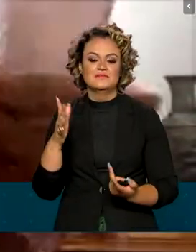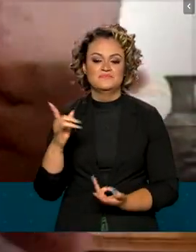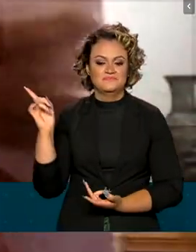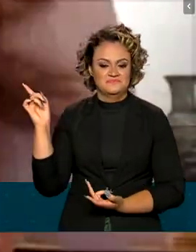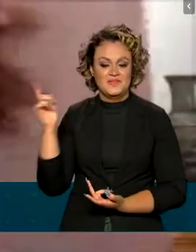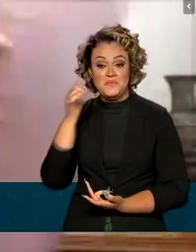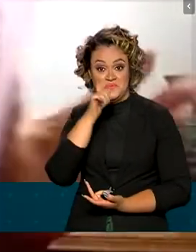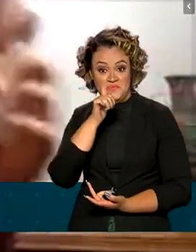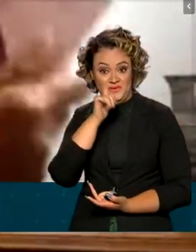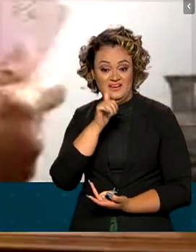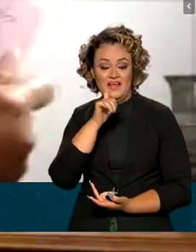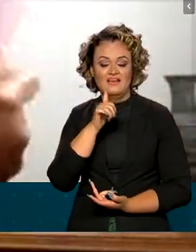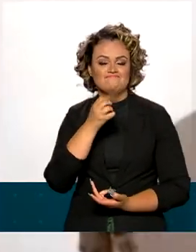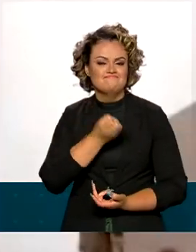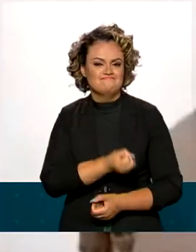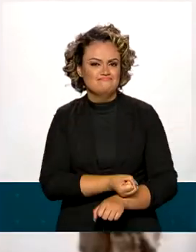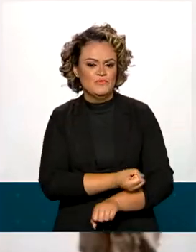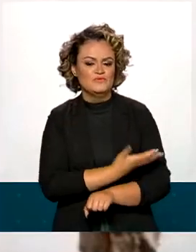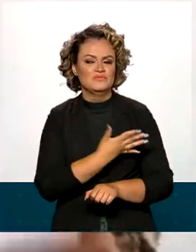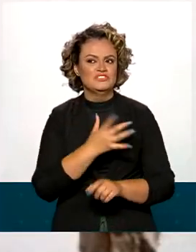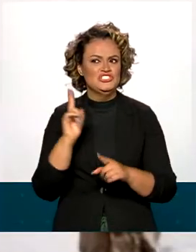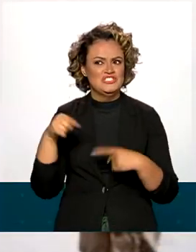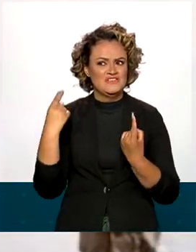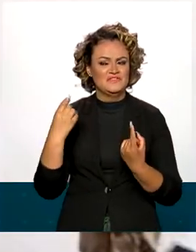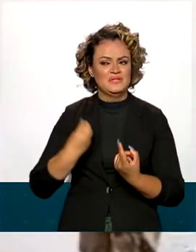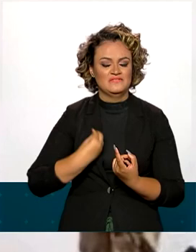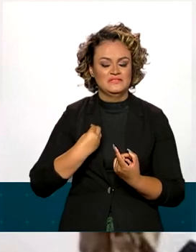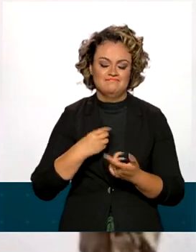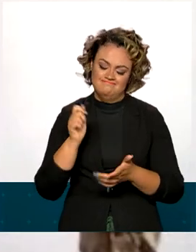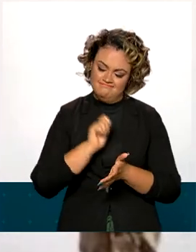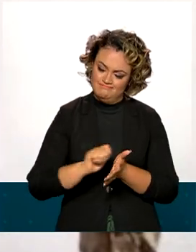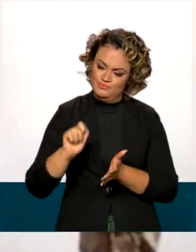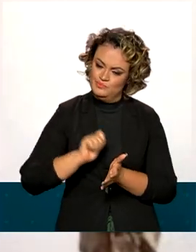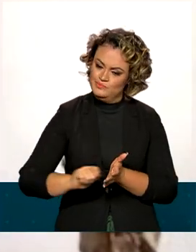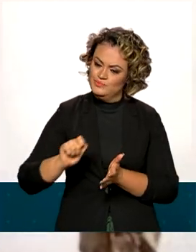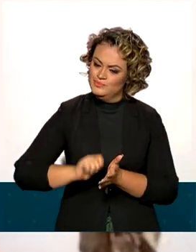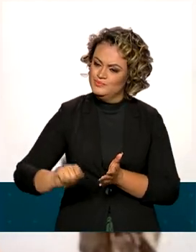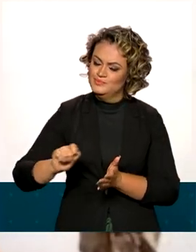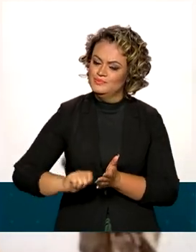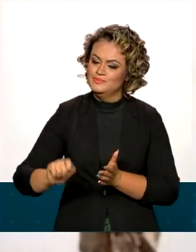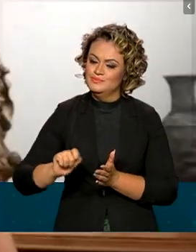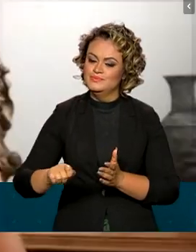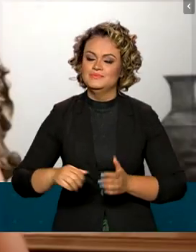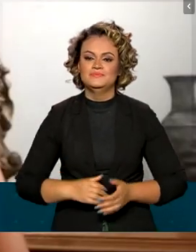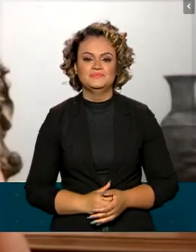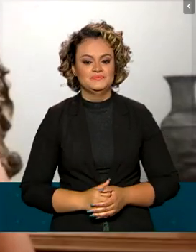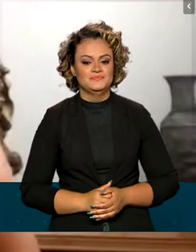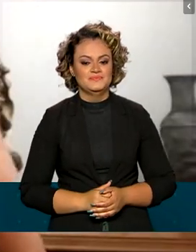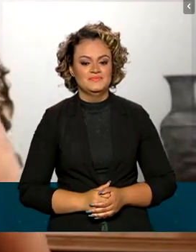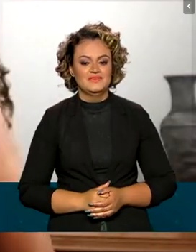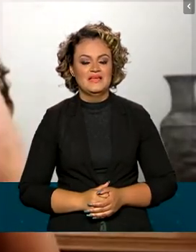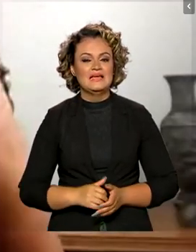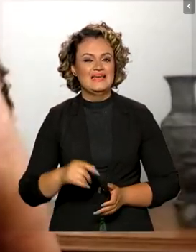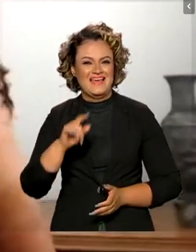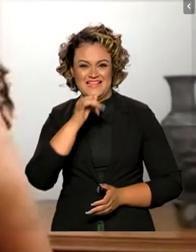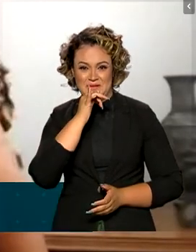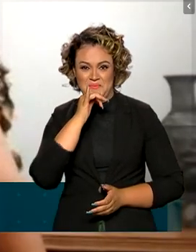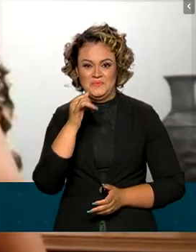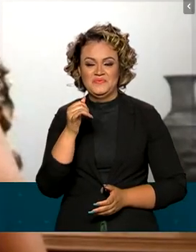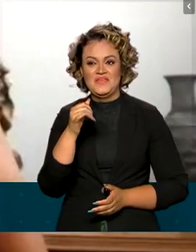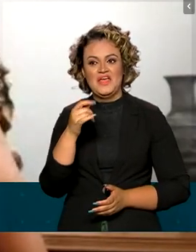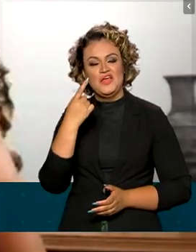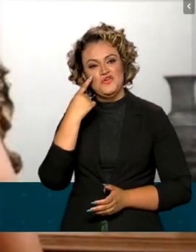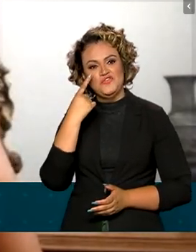Orenice também usa a emoção e os desafios do dia a dia para se inspirar e escrever. Uma coisa que prejudica você, que eu